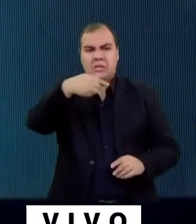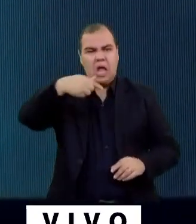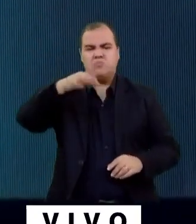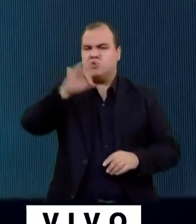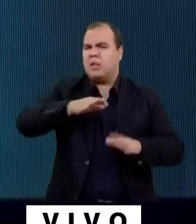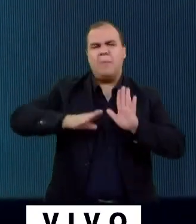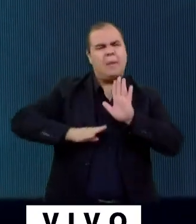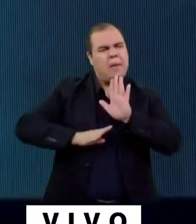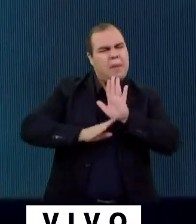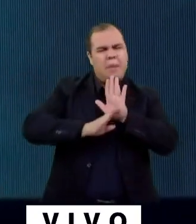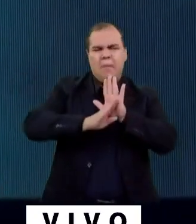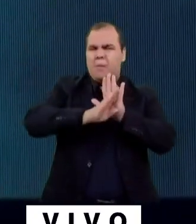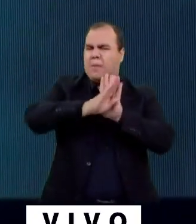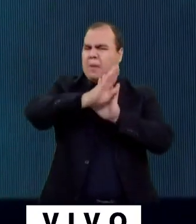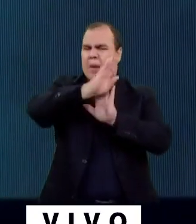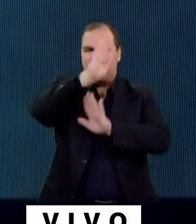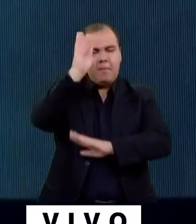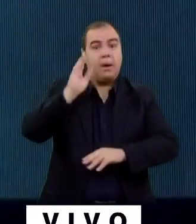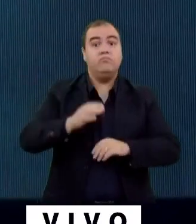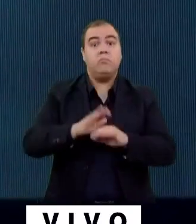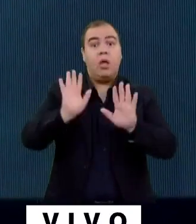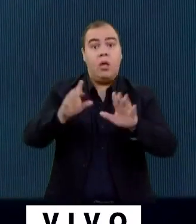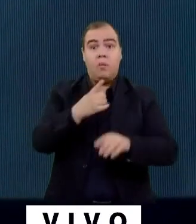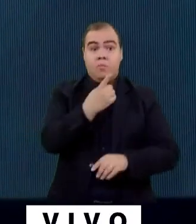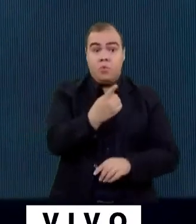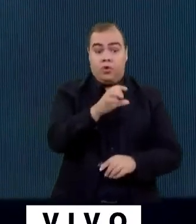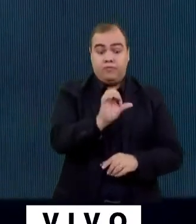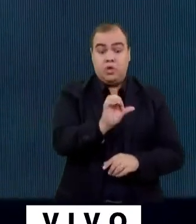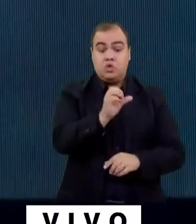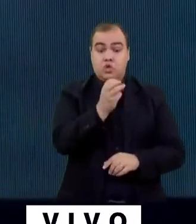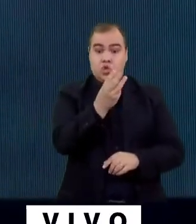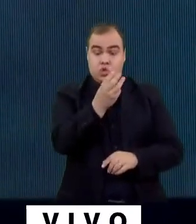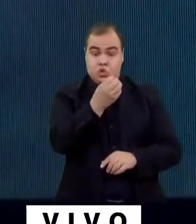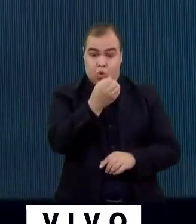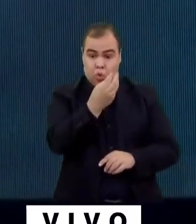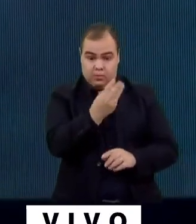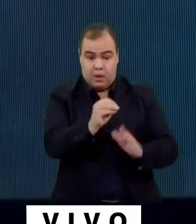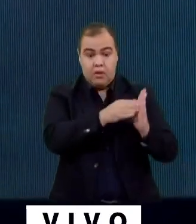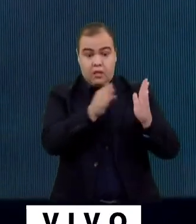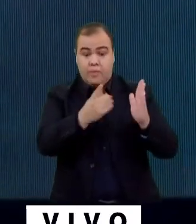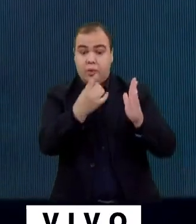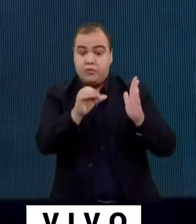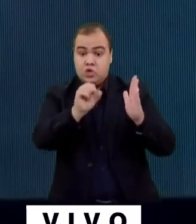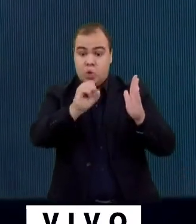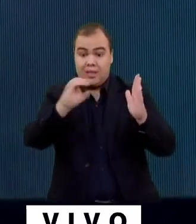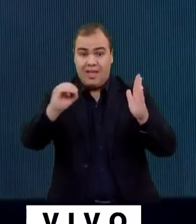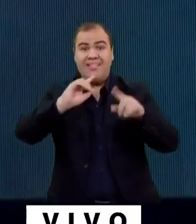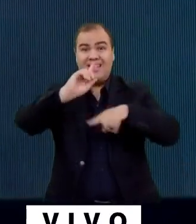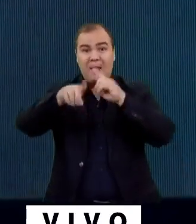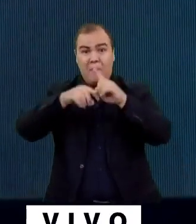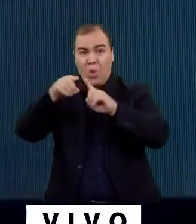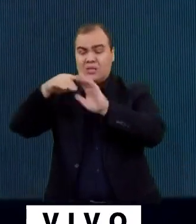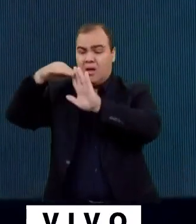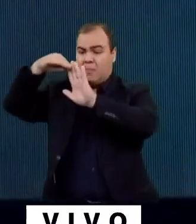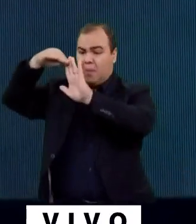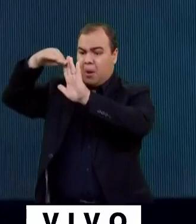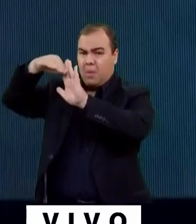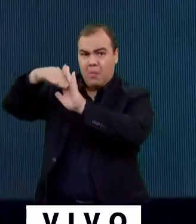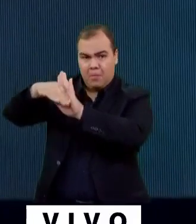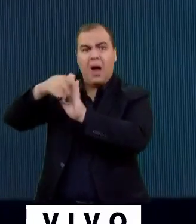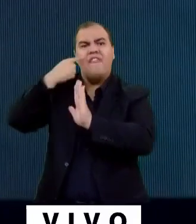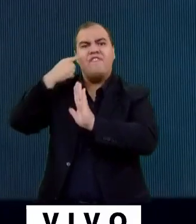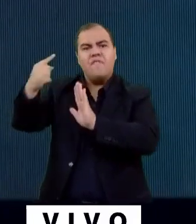30 e os anos 80. Dali dos anos 80 até 2010, o Brasil caiu para 2,6%. Isso crescendo assim, com a população